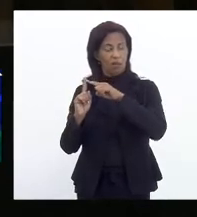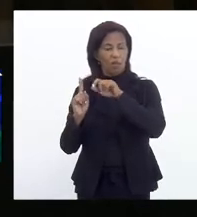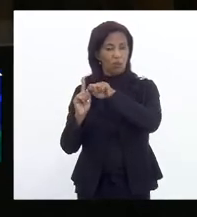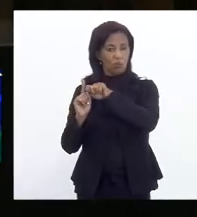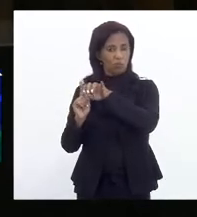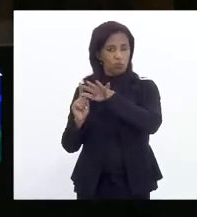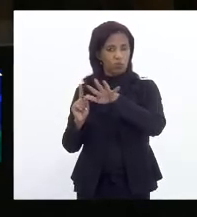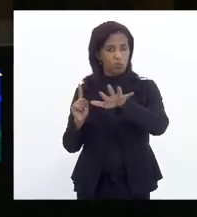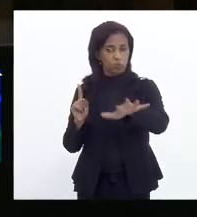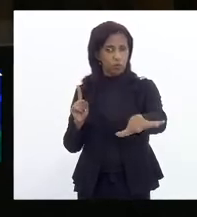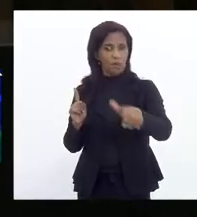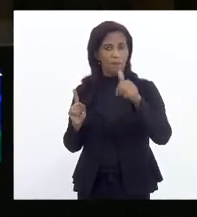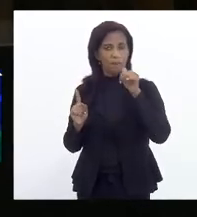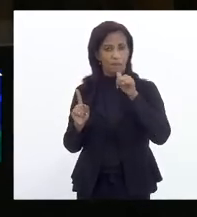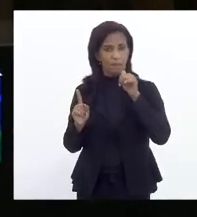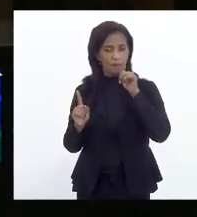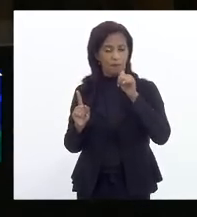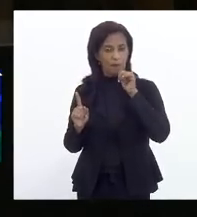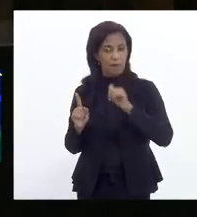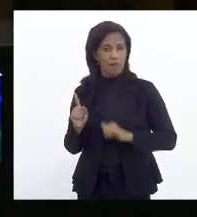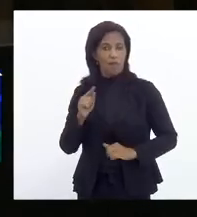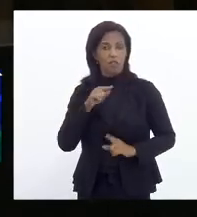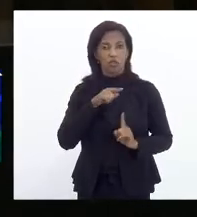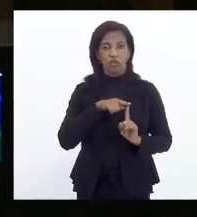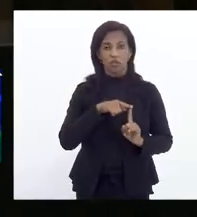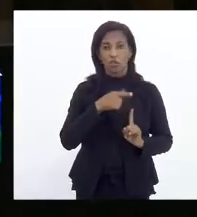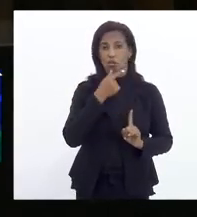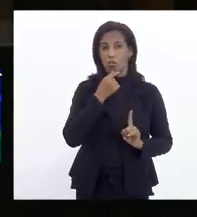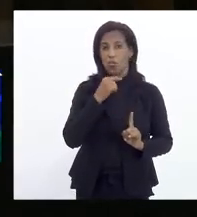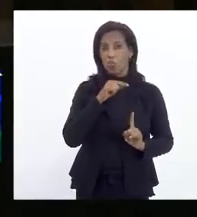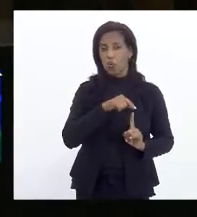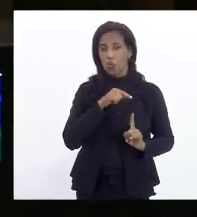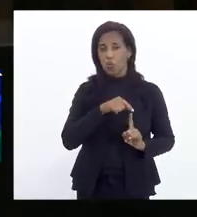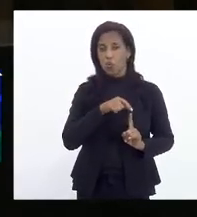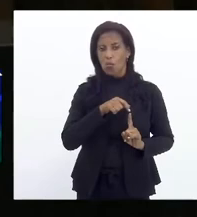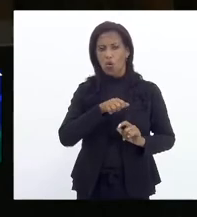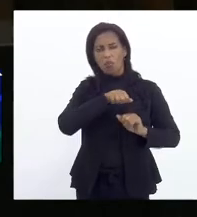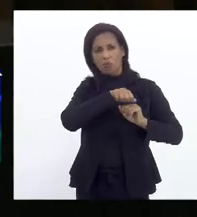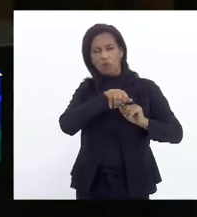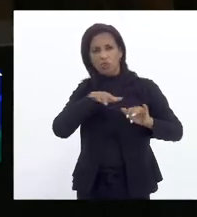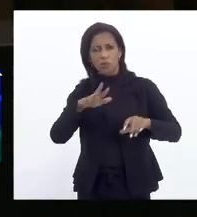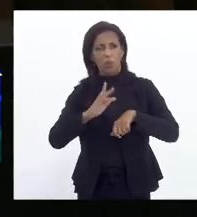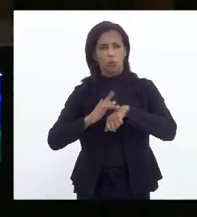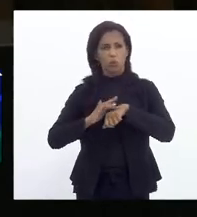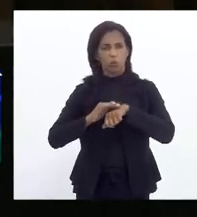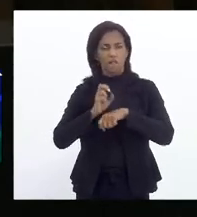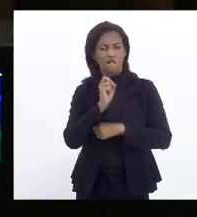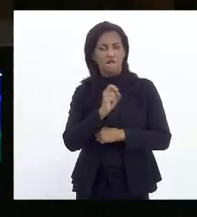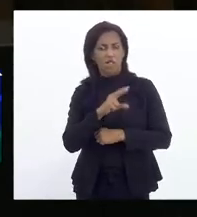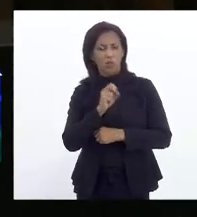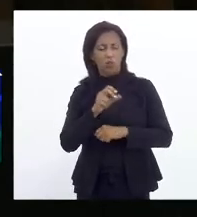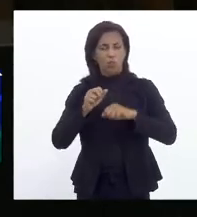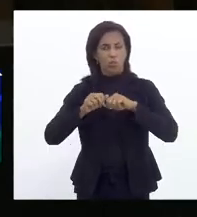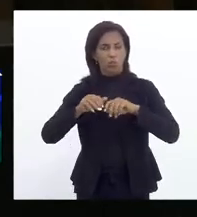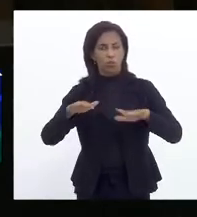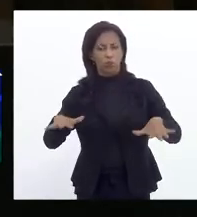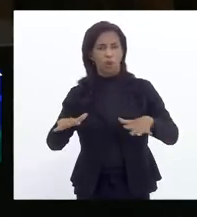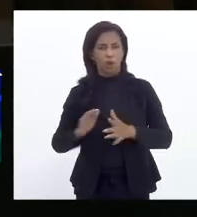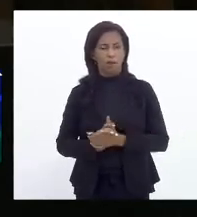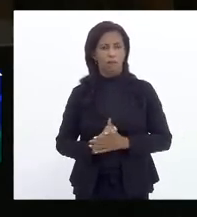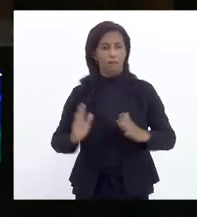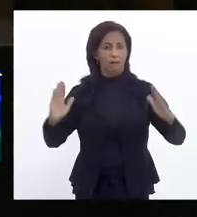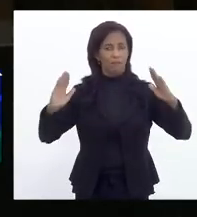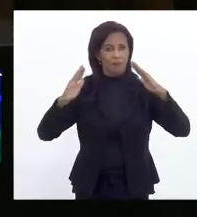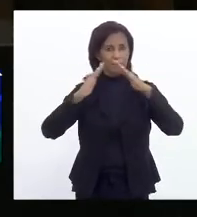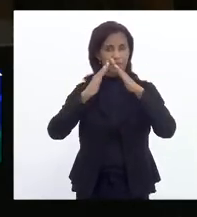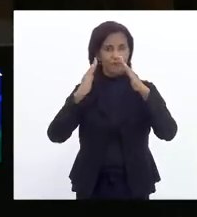de que Guglielmo Piazza foi o autor da disseminação do vírus nas paredes de uma